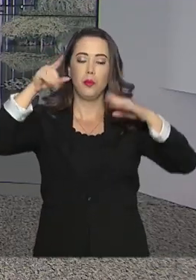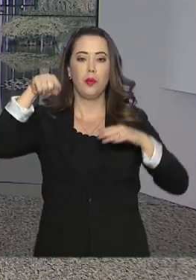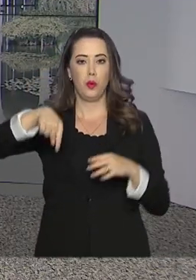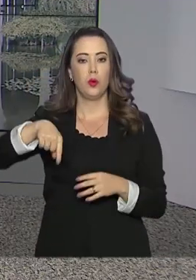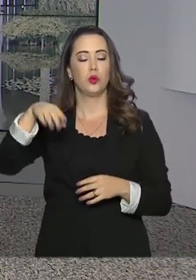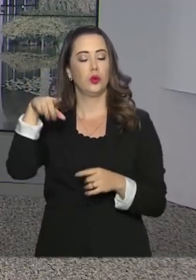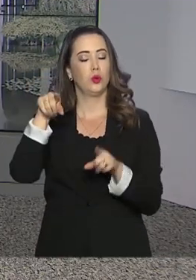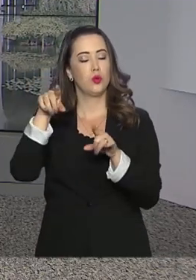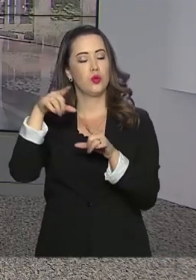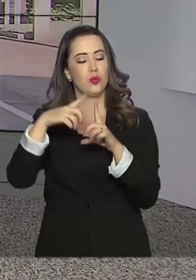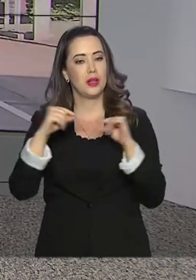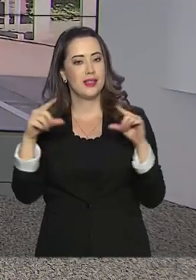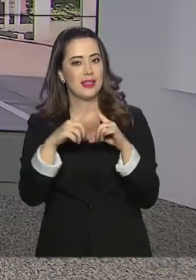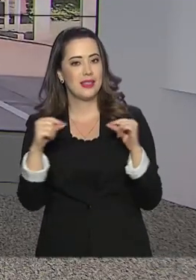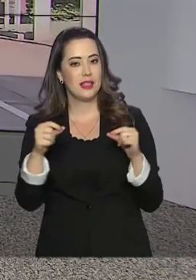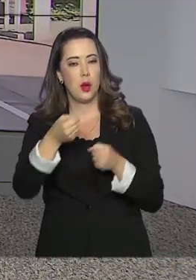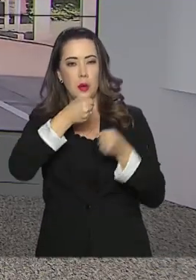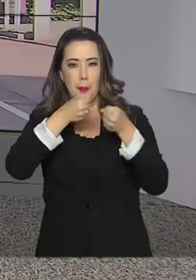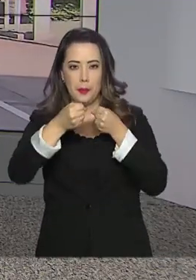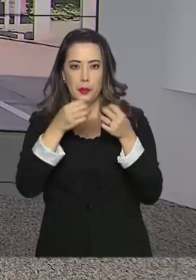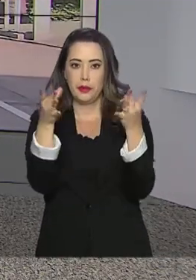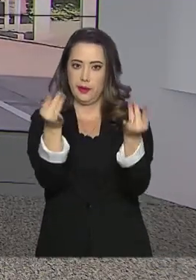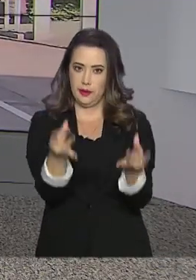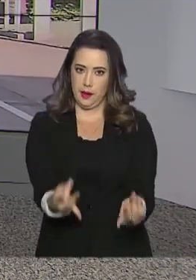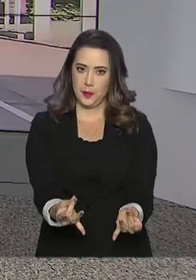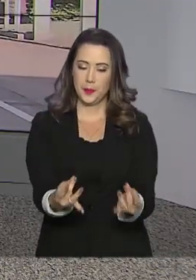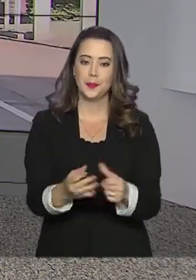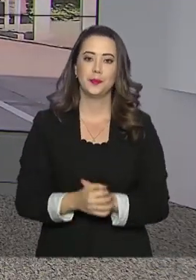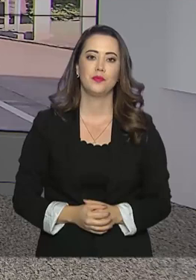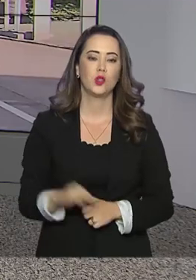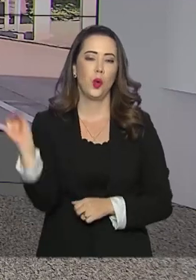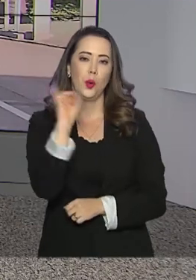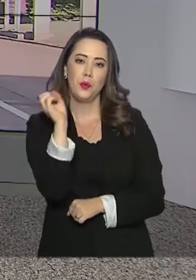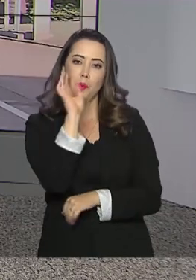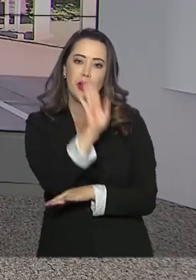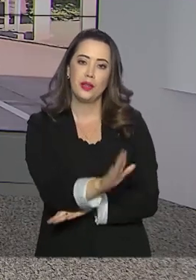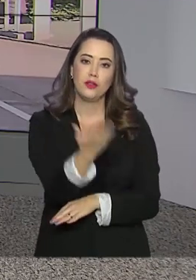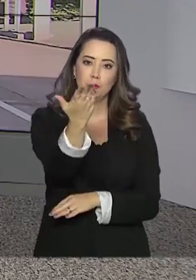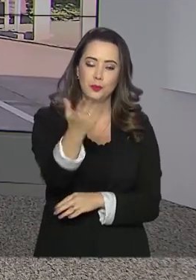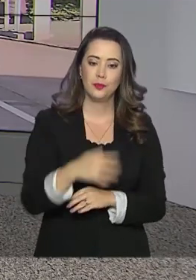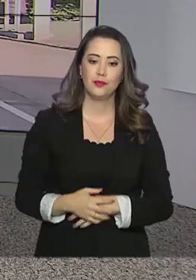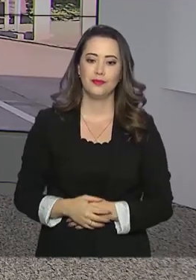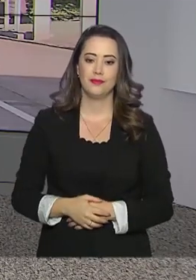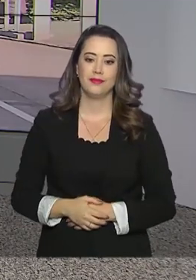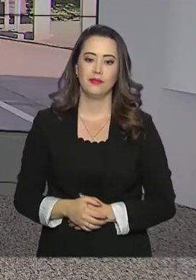a repórter Mariana Jungmann tem mais informações para a gente. Oi, Mariana, boa tarde para você.